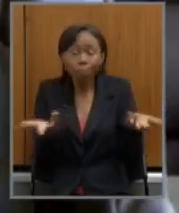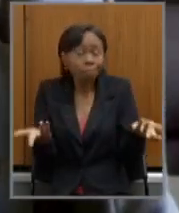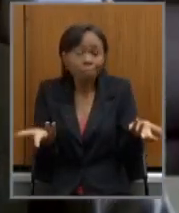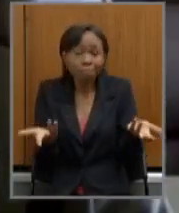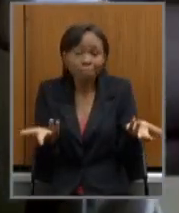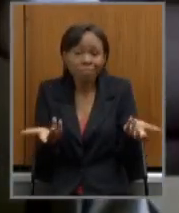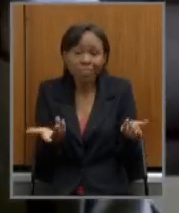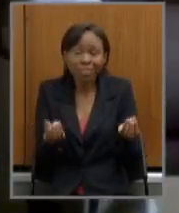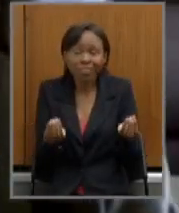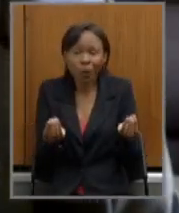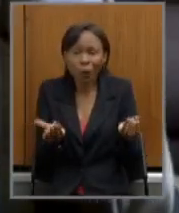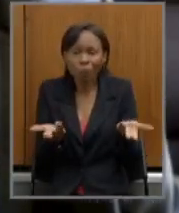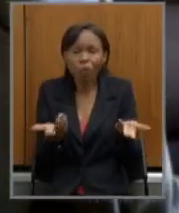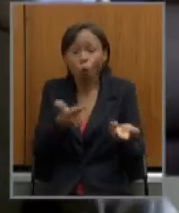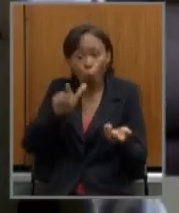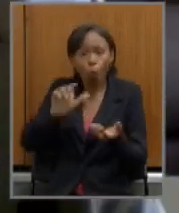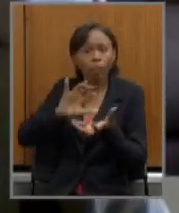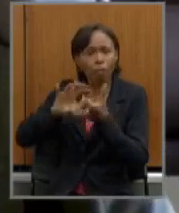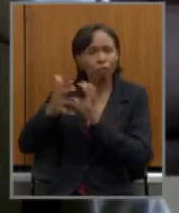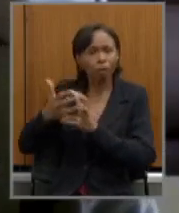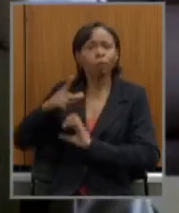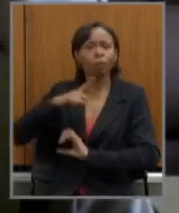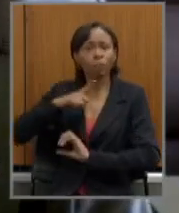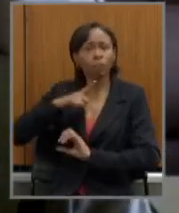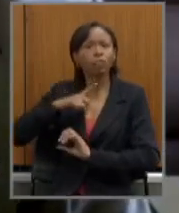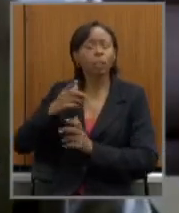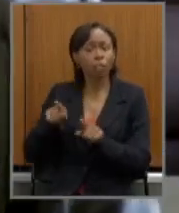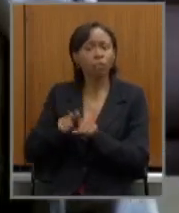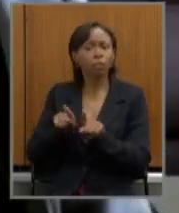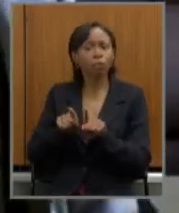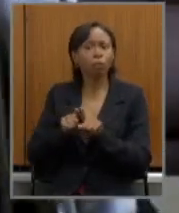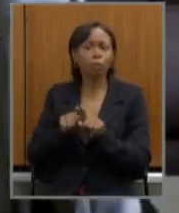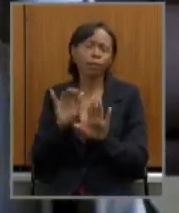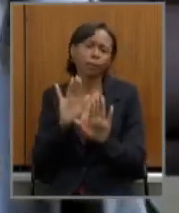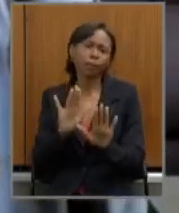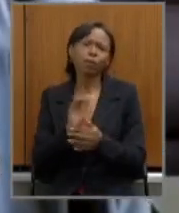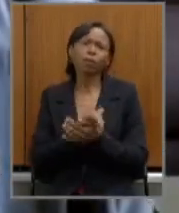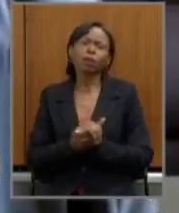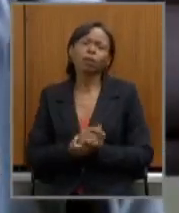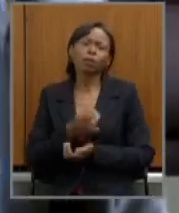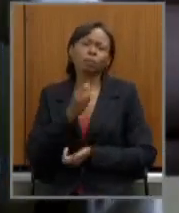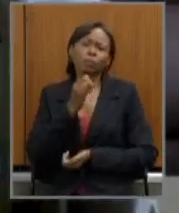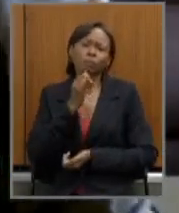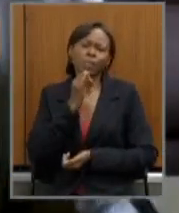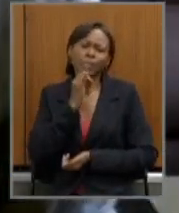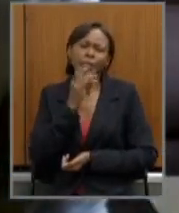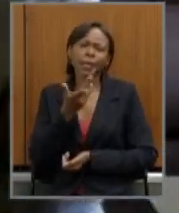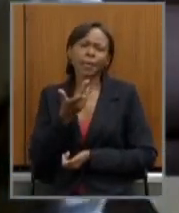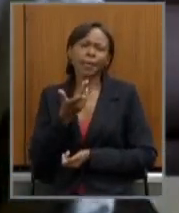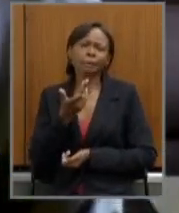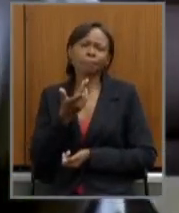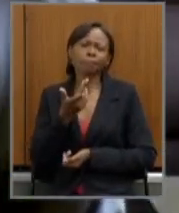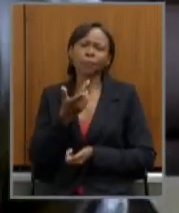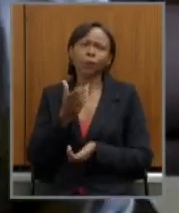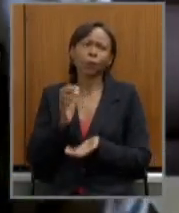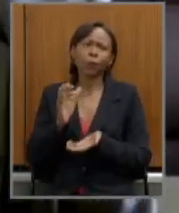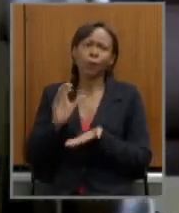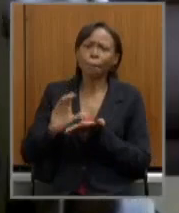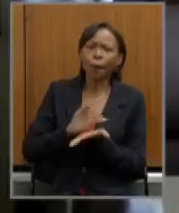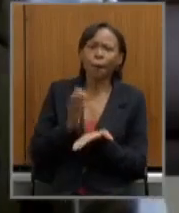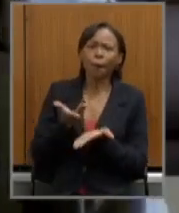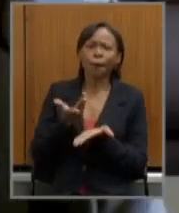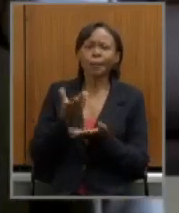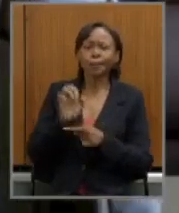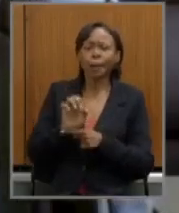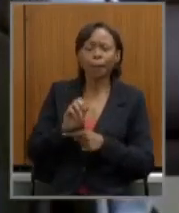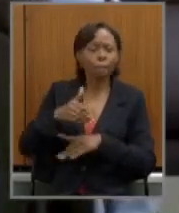existe uma outra reforma fora da legislação ou você para de pagar ou o aporte do Estado é maior sempre tem alguma